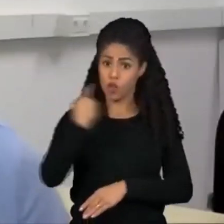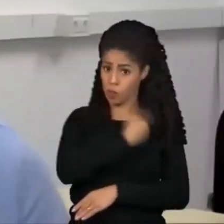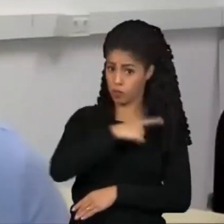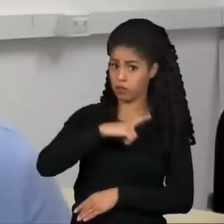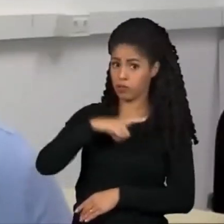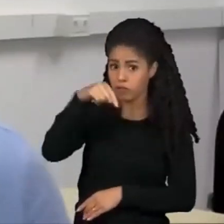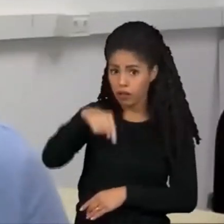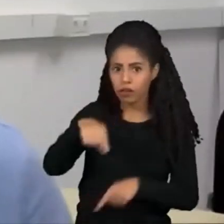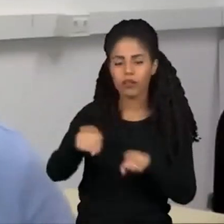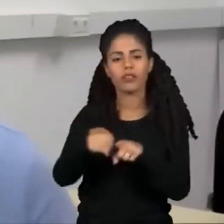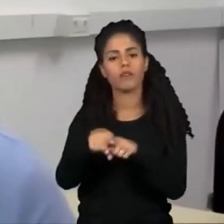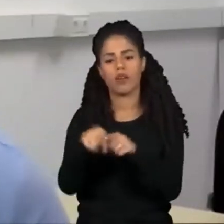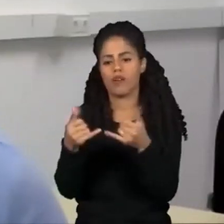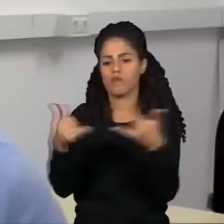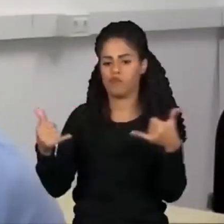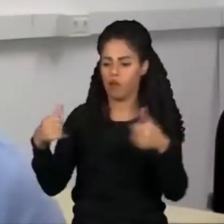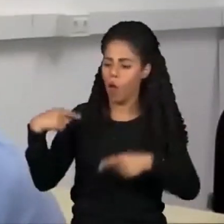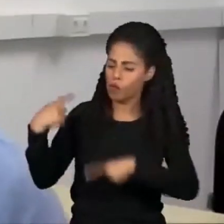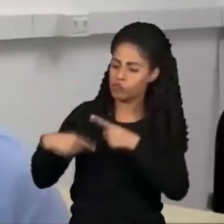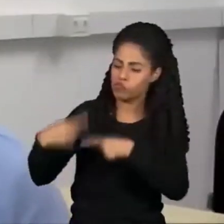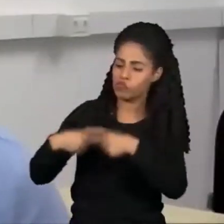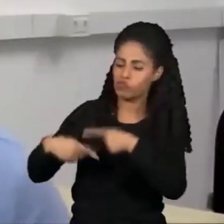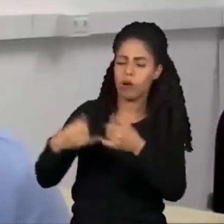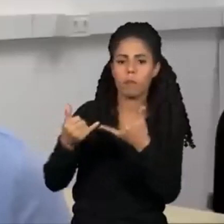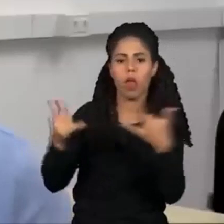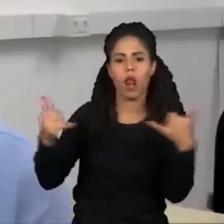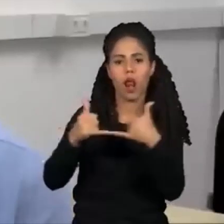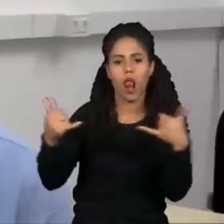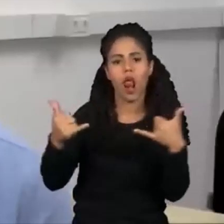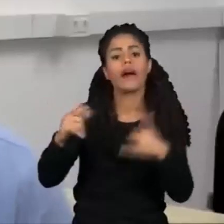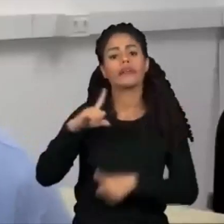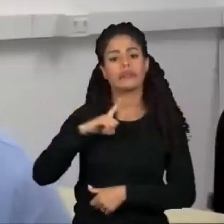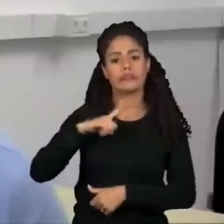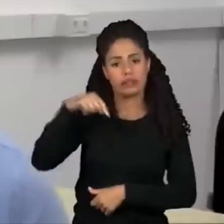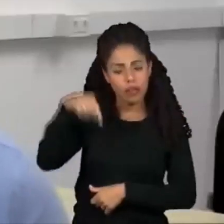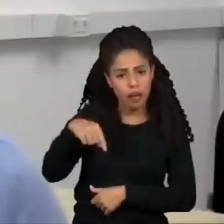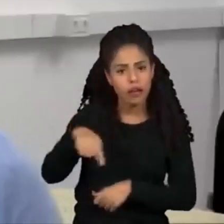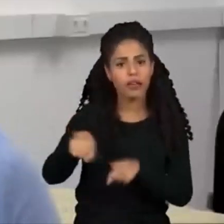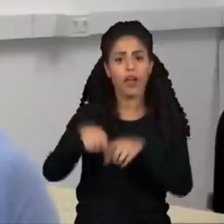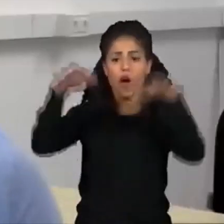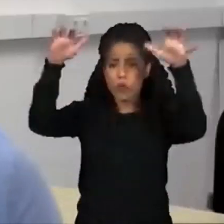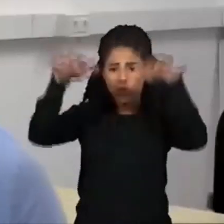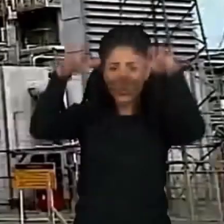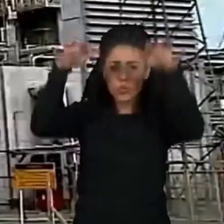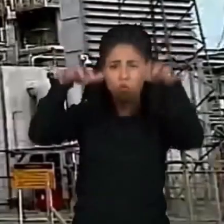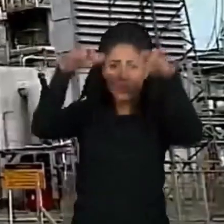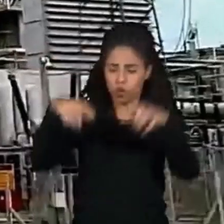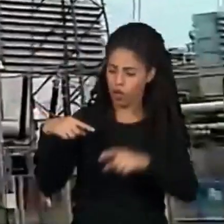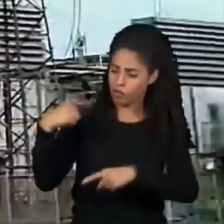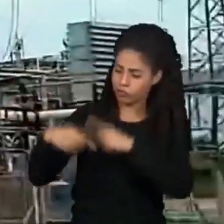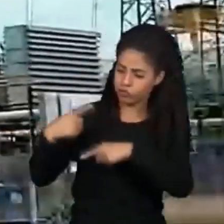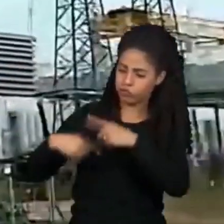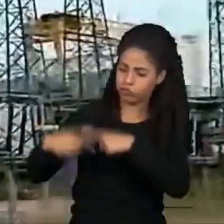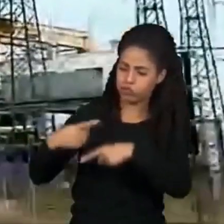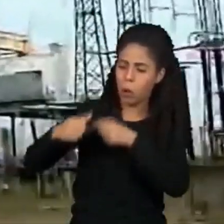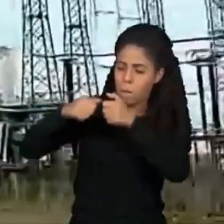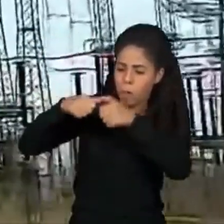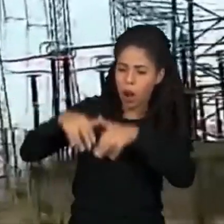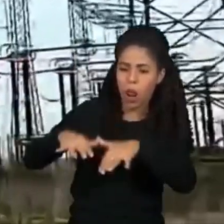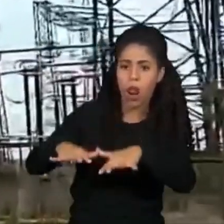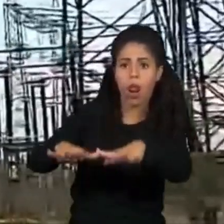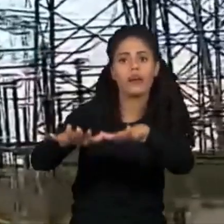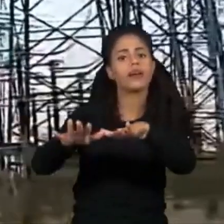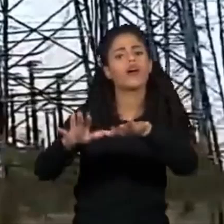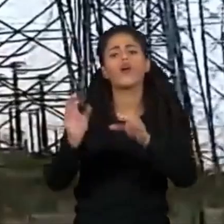exemplo, as termoelétricas. Quando nós temos problemas na geração de energia elétrica devido às baixas das chuvas, nós temos as termoelétricas. Então, ao invés de usarmos